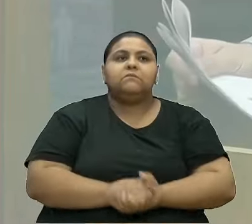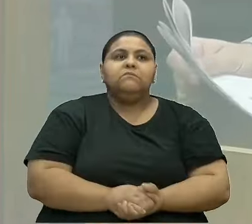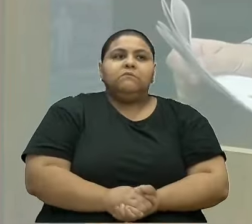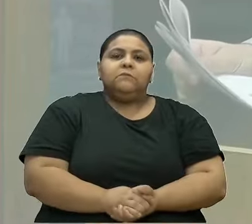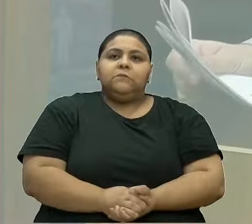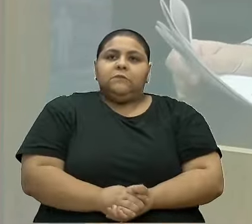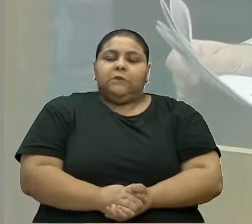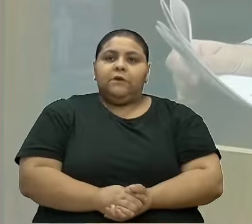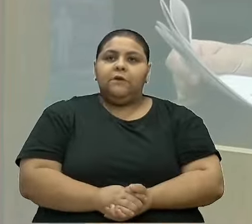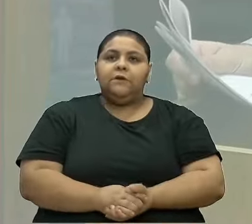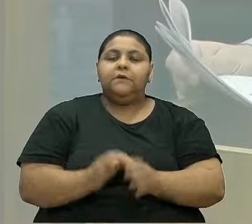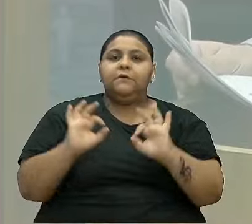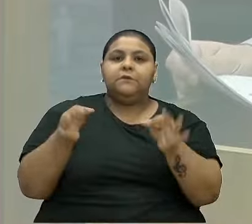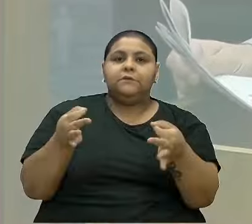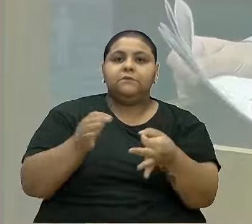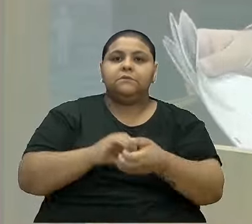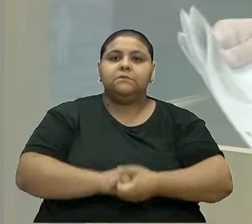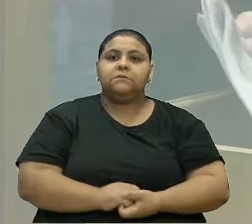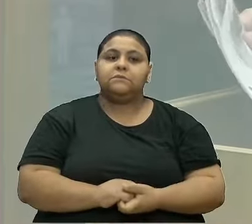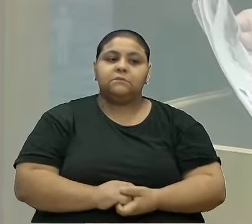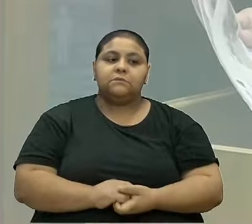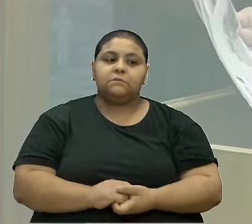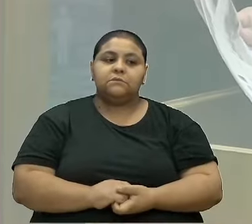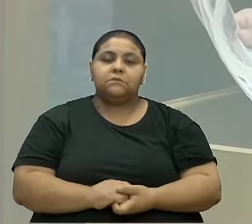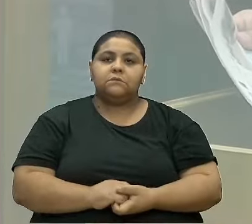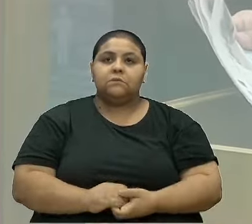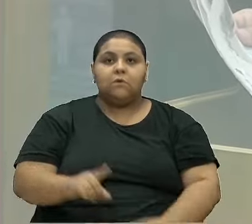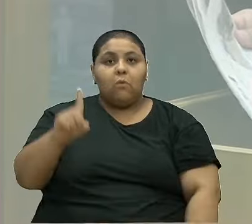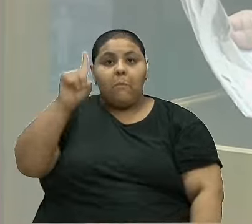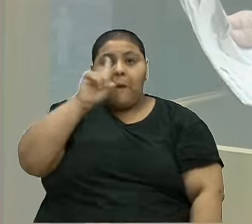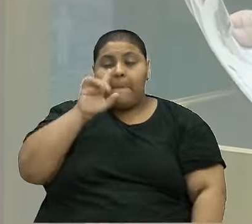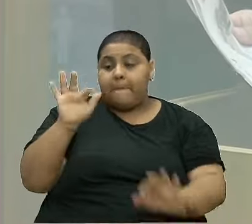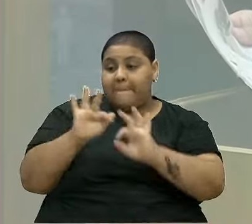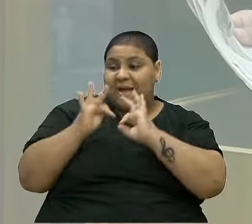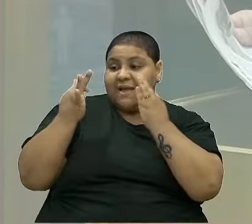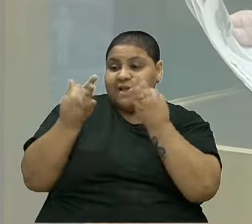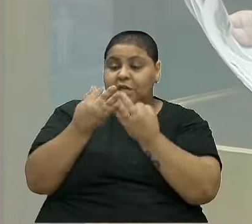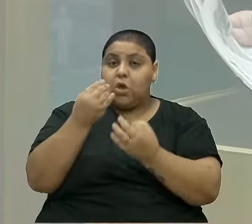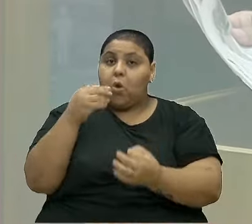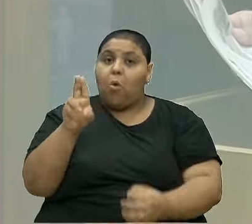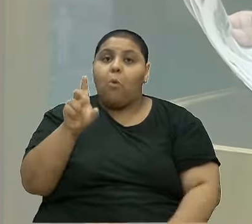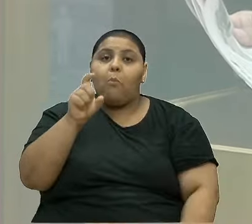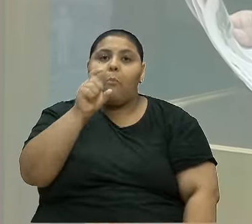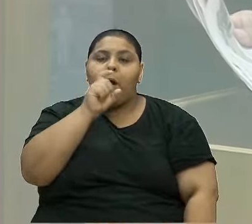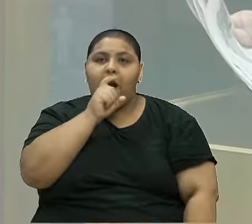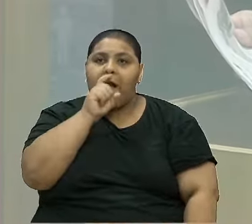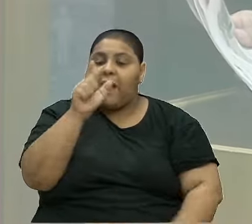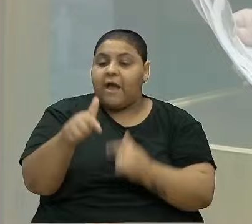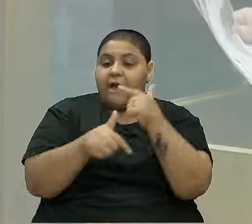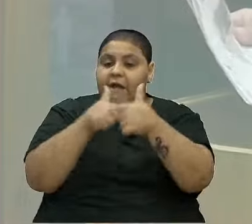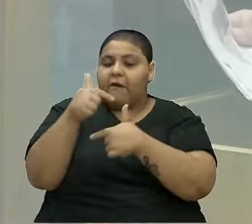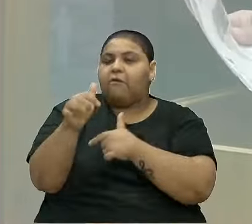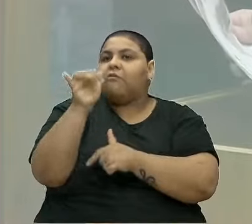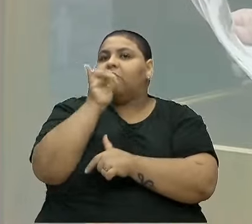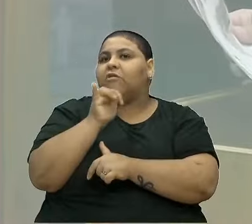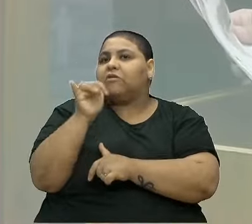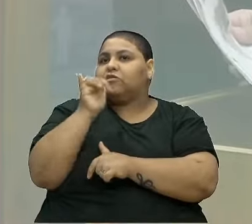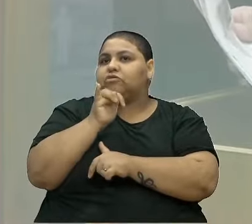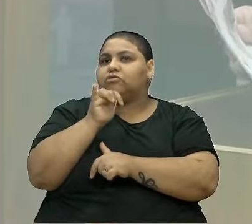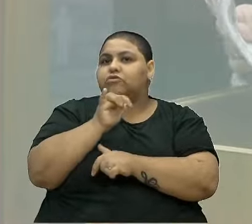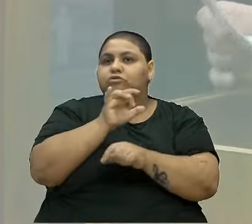Está legal. Uma mãe de família ou um pai que trabalha, por exemplo, no